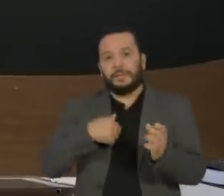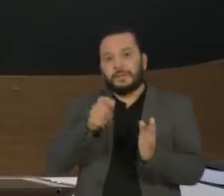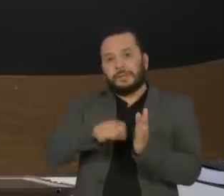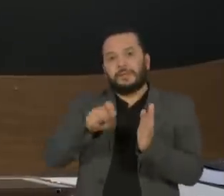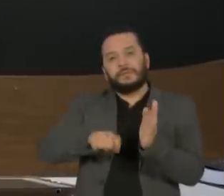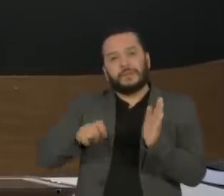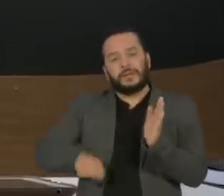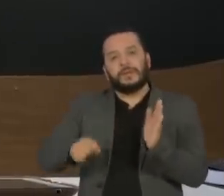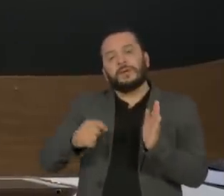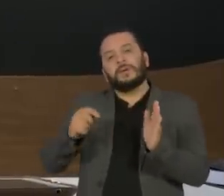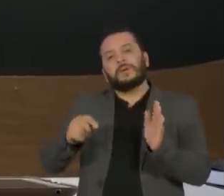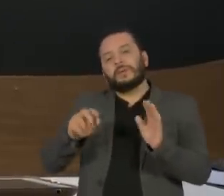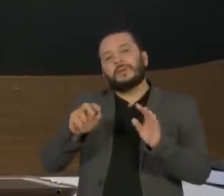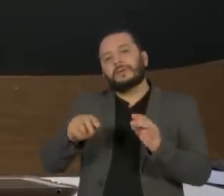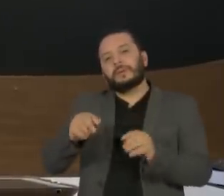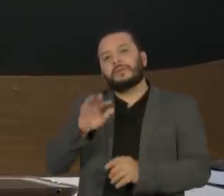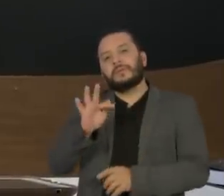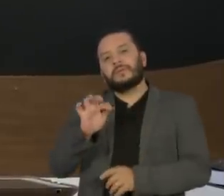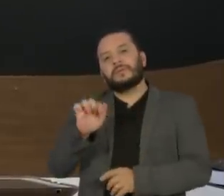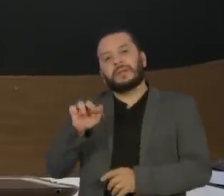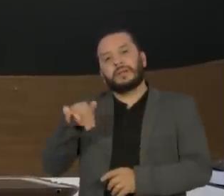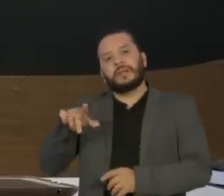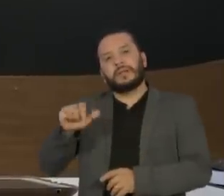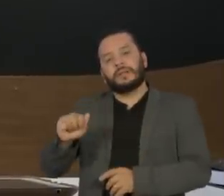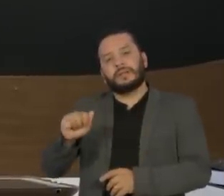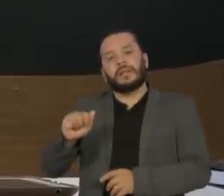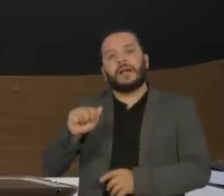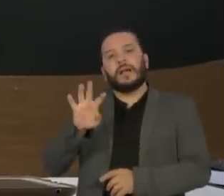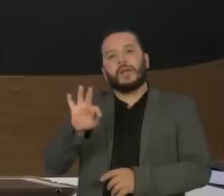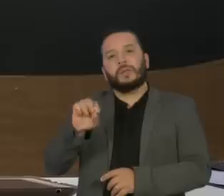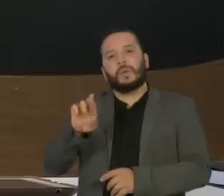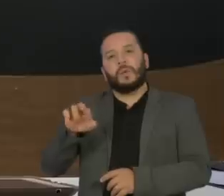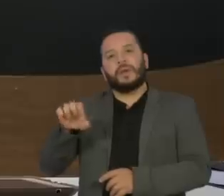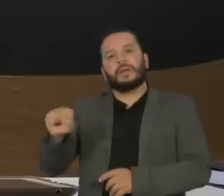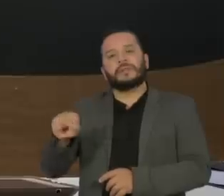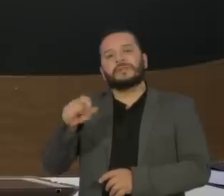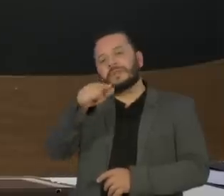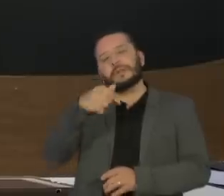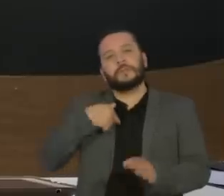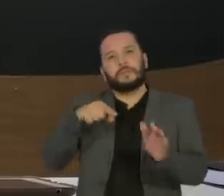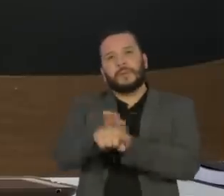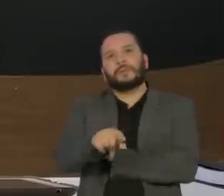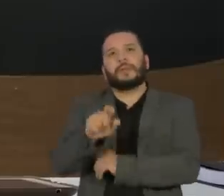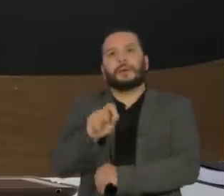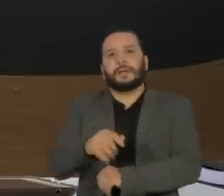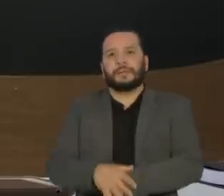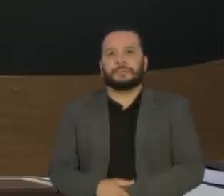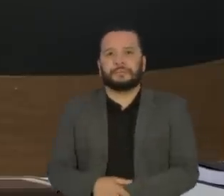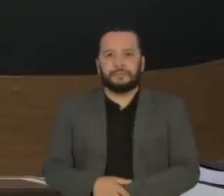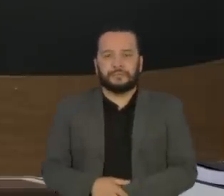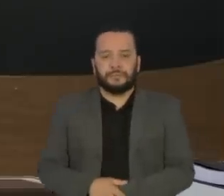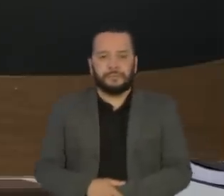nesse fim de semana que fala um pouco disso, o que você tem a perguntar aí sobre essa questão?